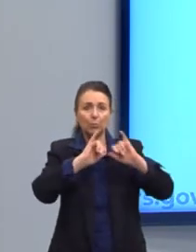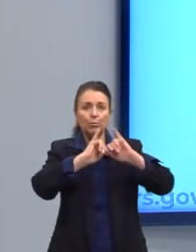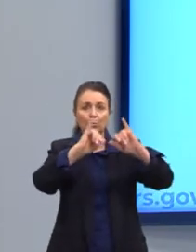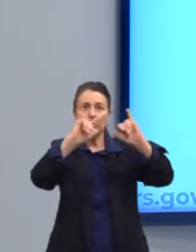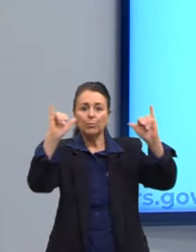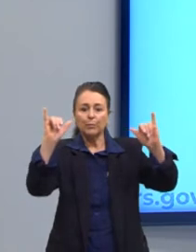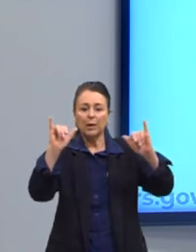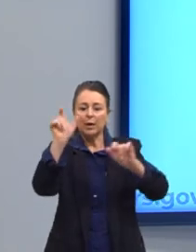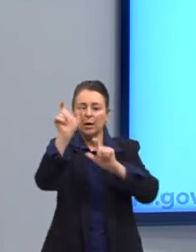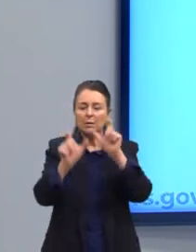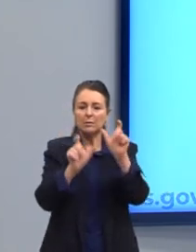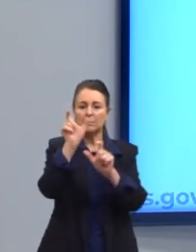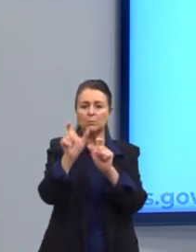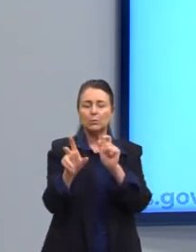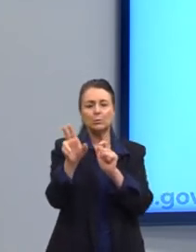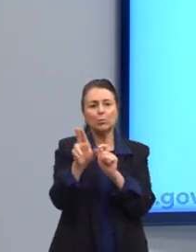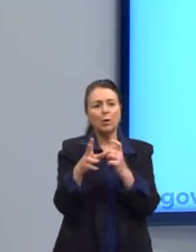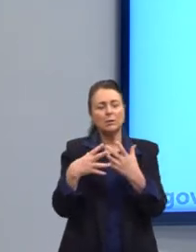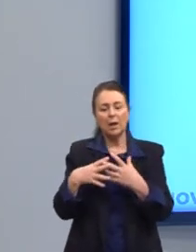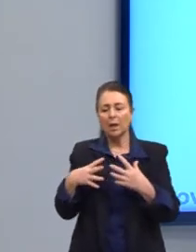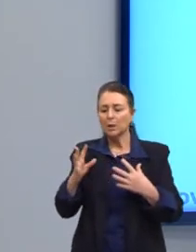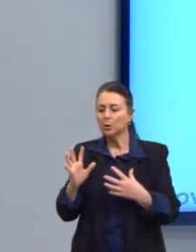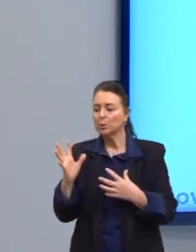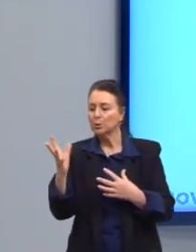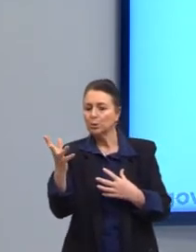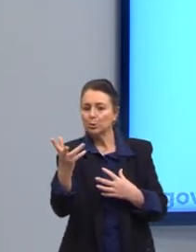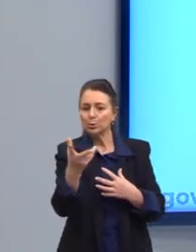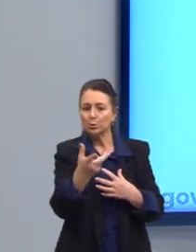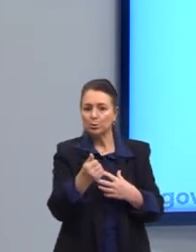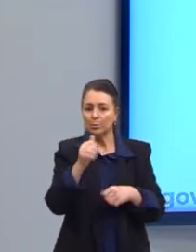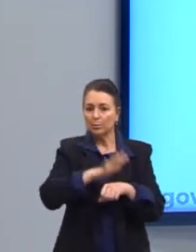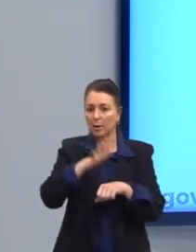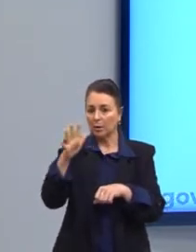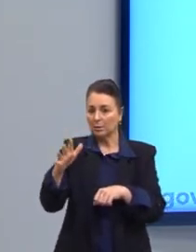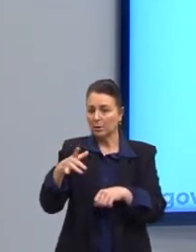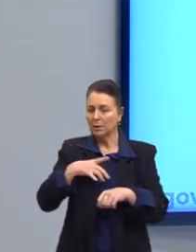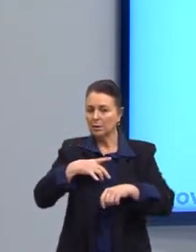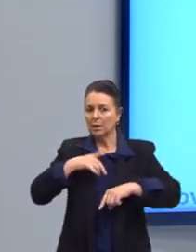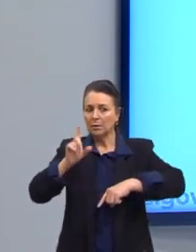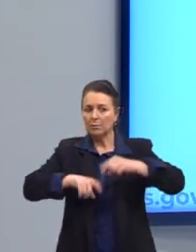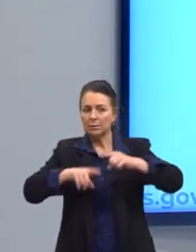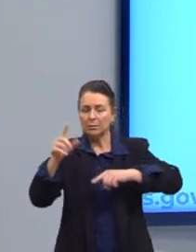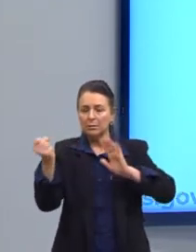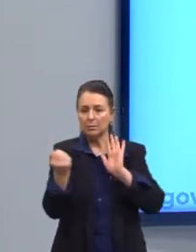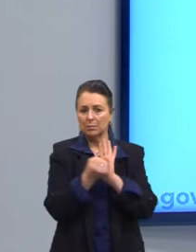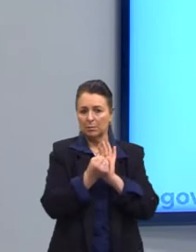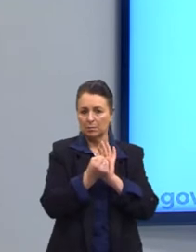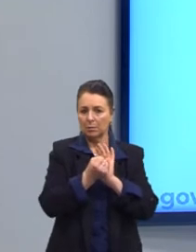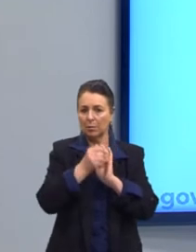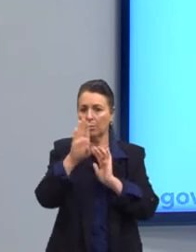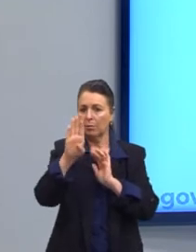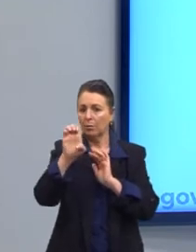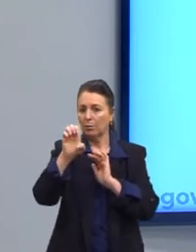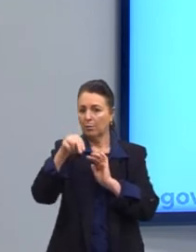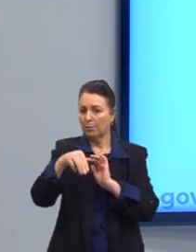poder consumir muito mais. E aí vem esses bens simbólicos. O bem é um símbolo, né? Eu acabo tendo um